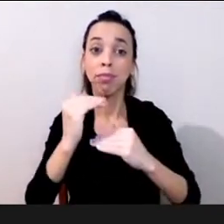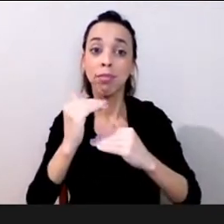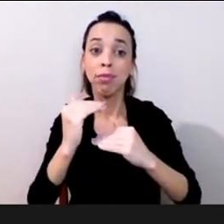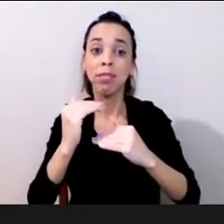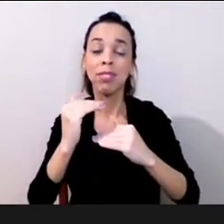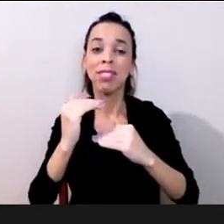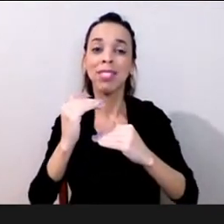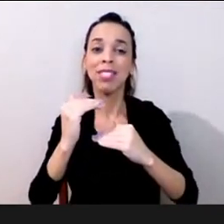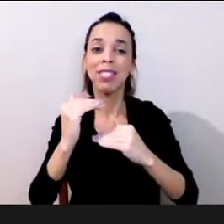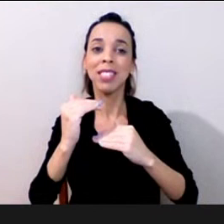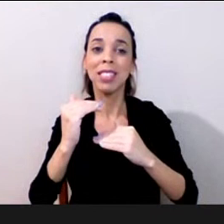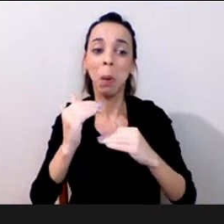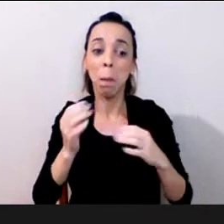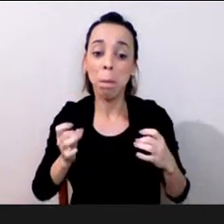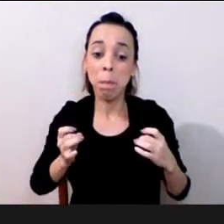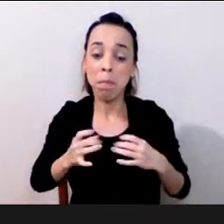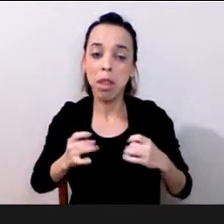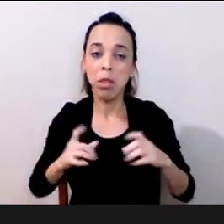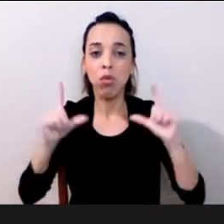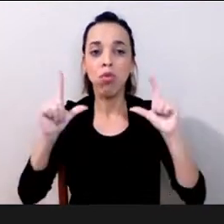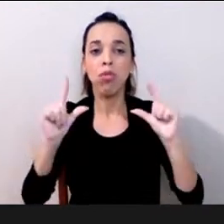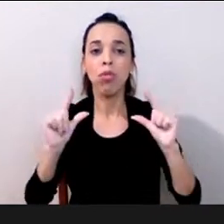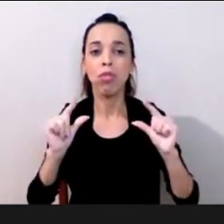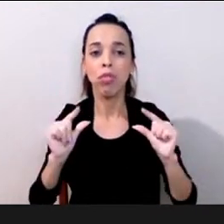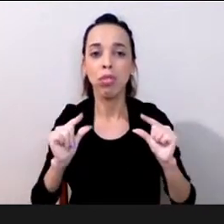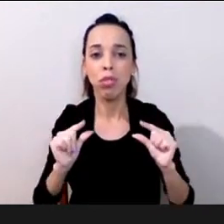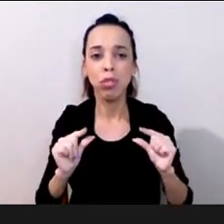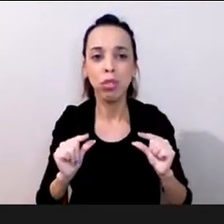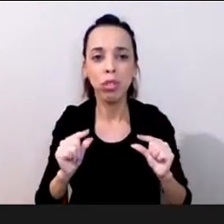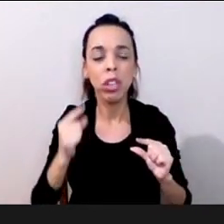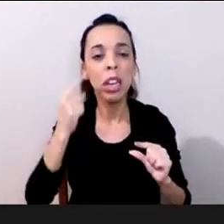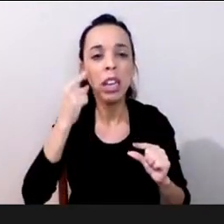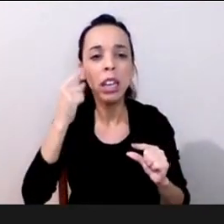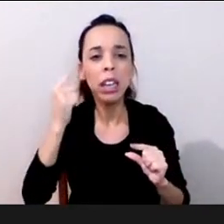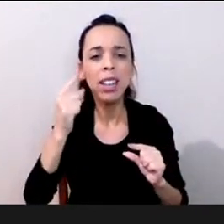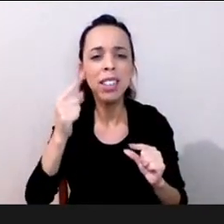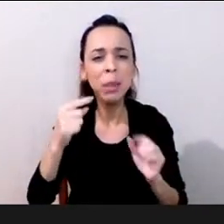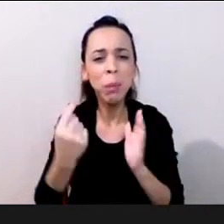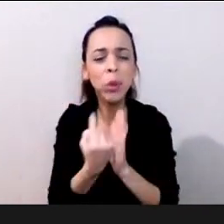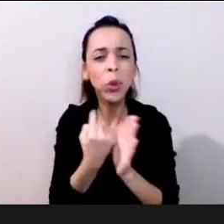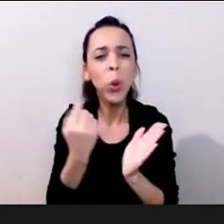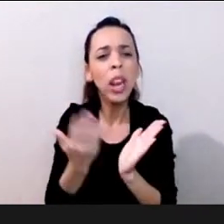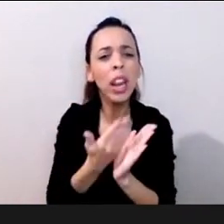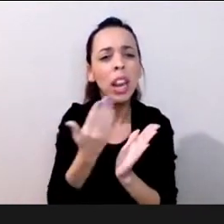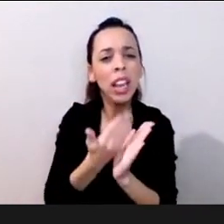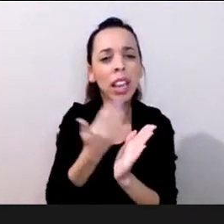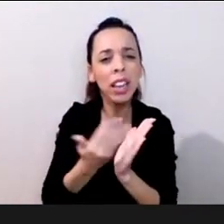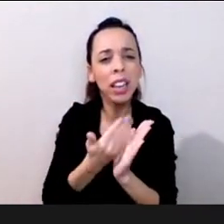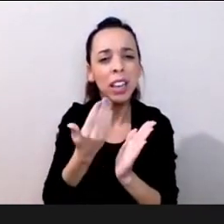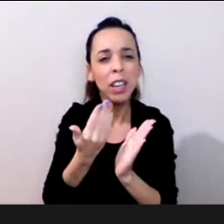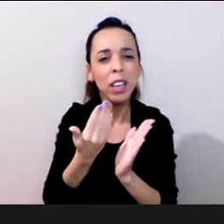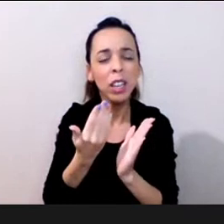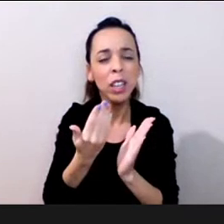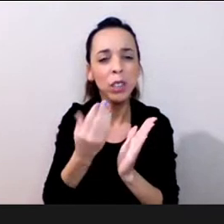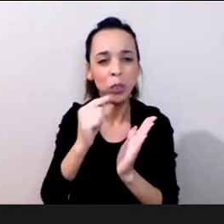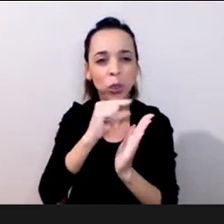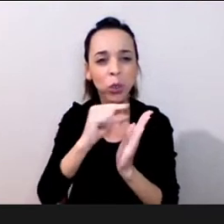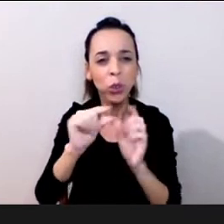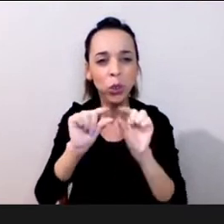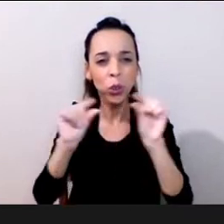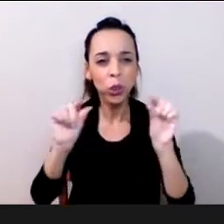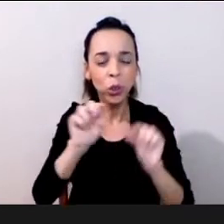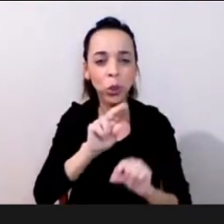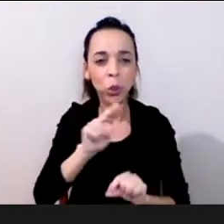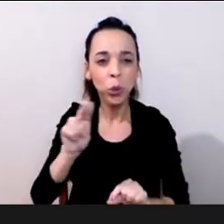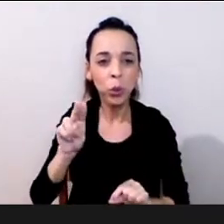houve uma pessoa que me perguntou o nome do livro é leçon d'un siècle de vie o livro ainda